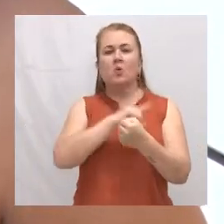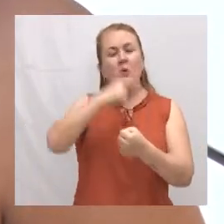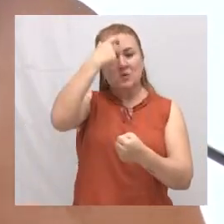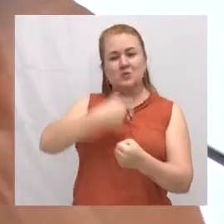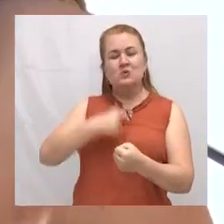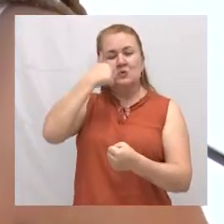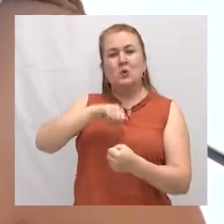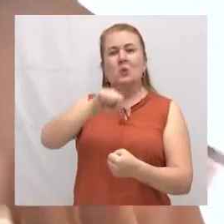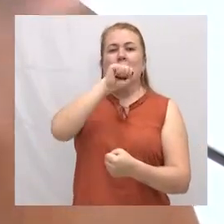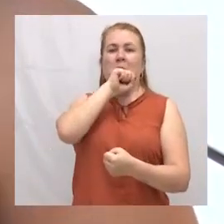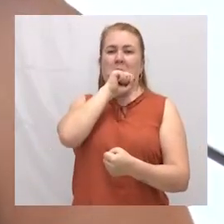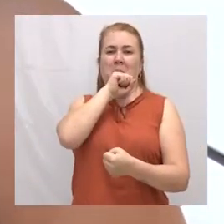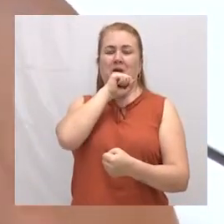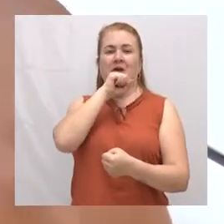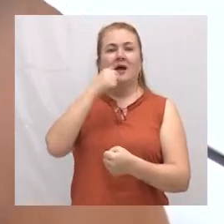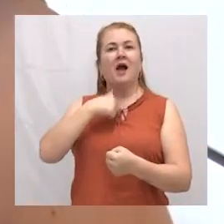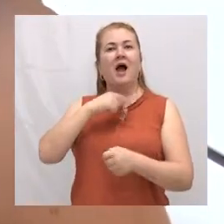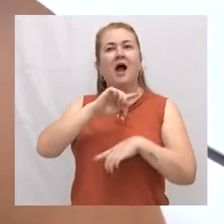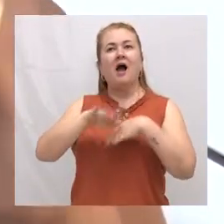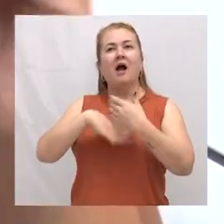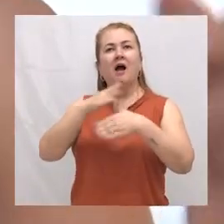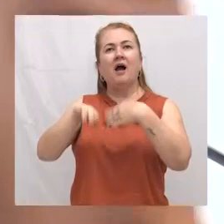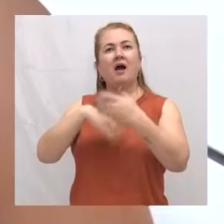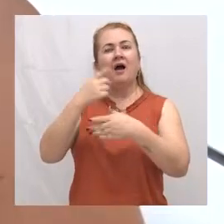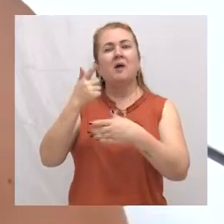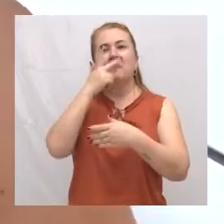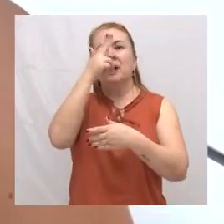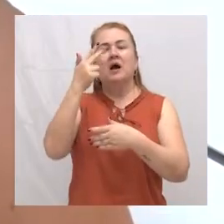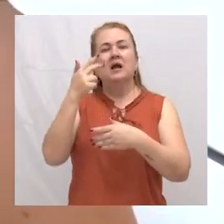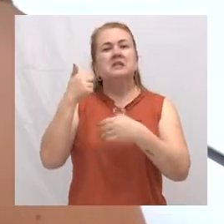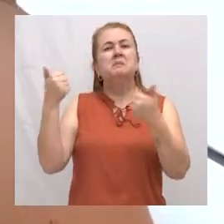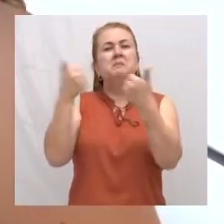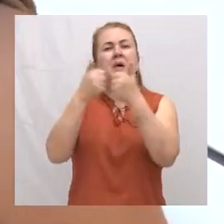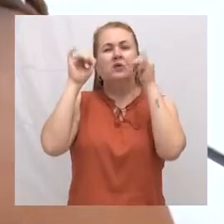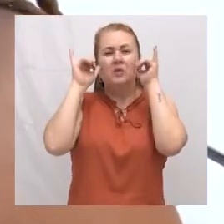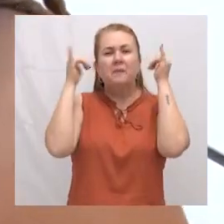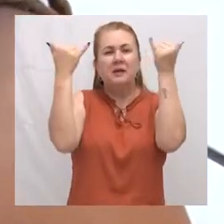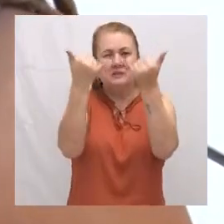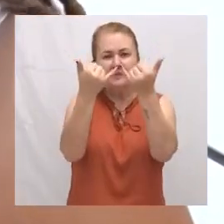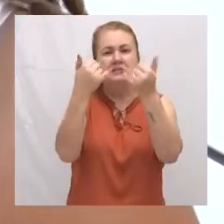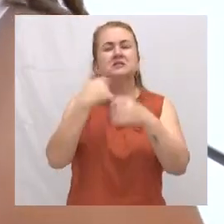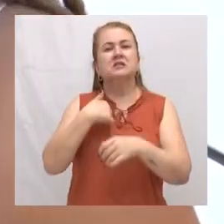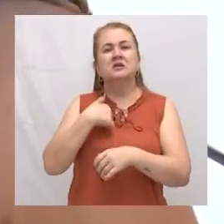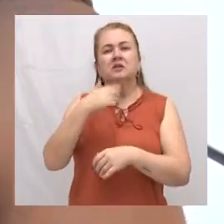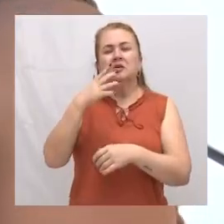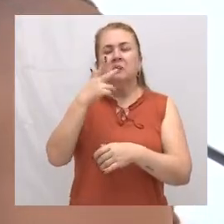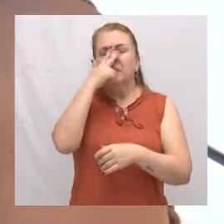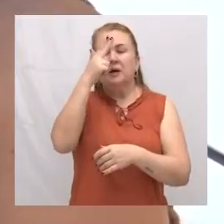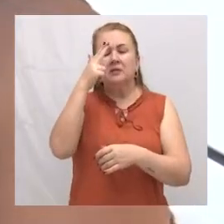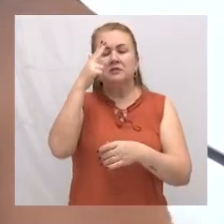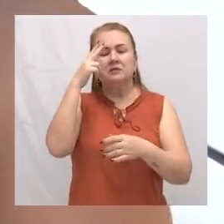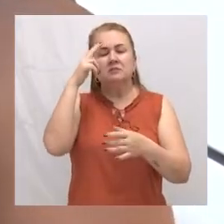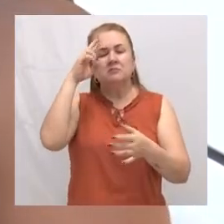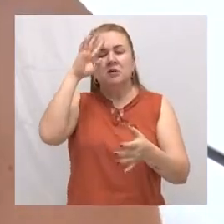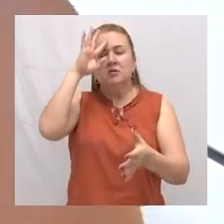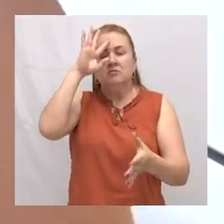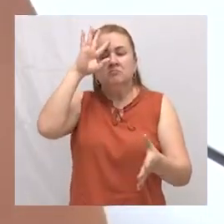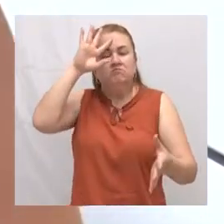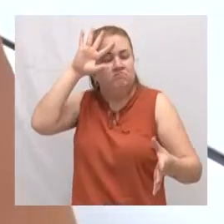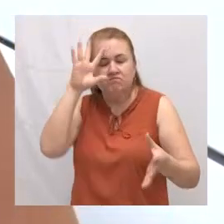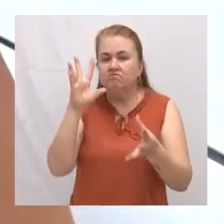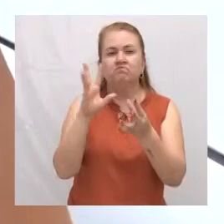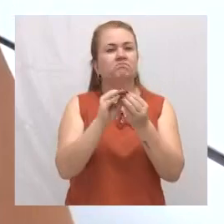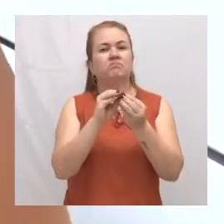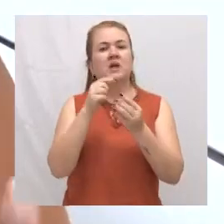E aí eu volto à consciência, isso dirigindo, perto da exposição. E aí é onde a Cris, eu só